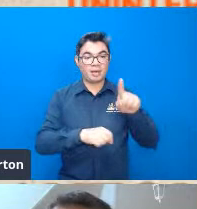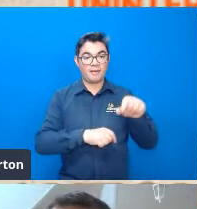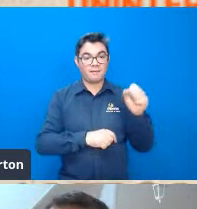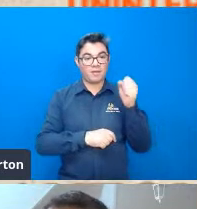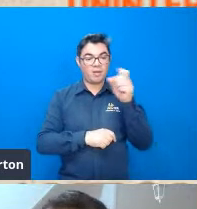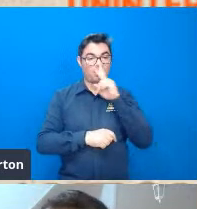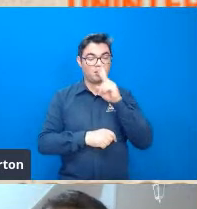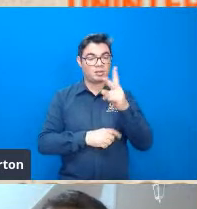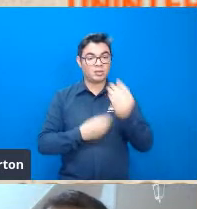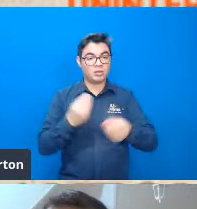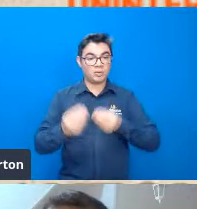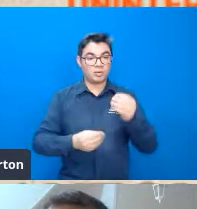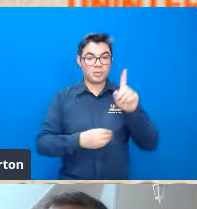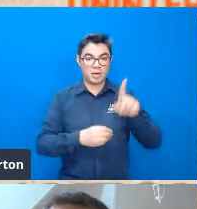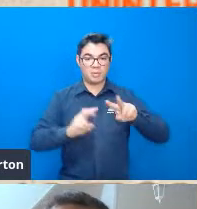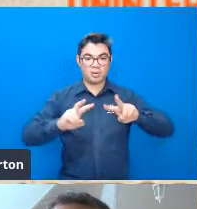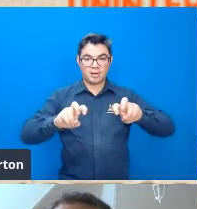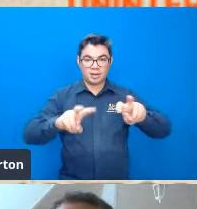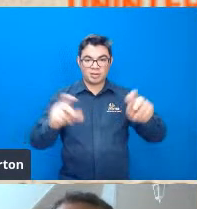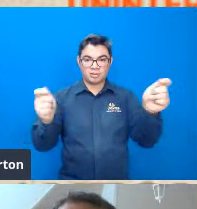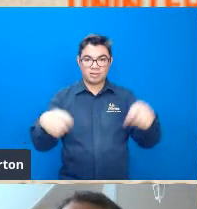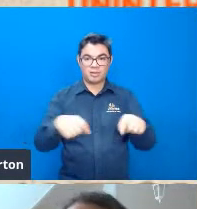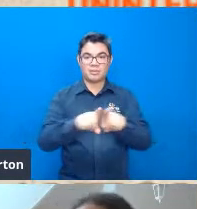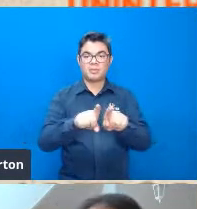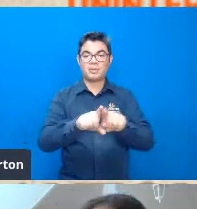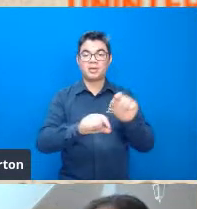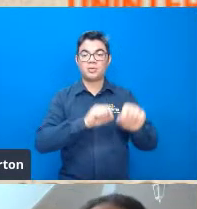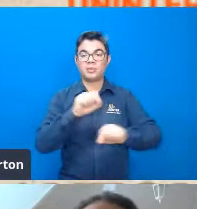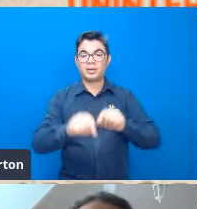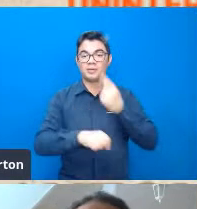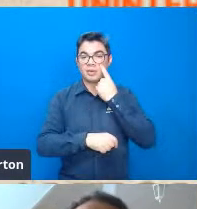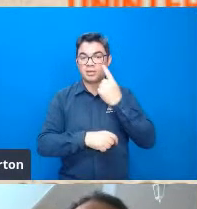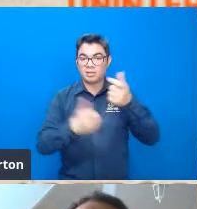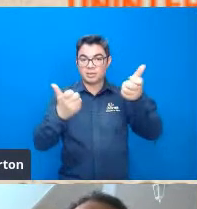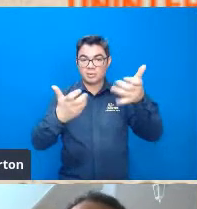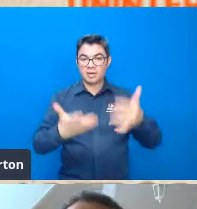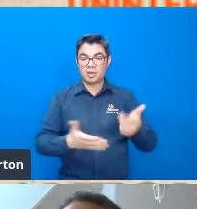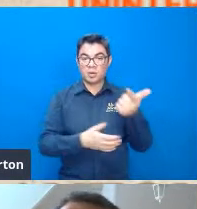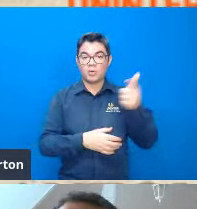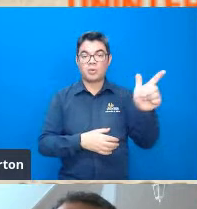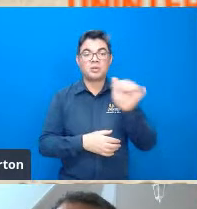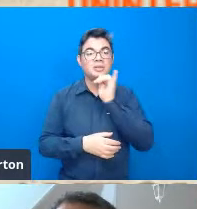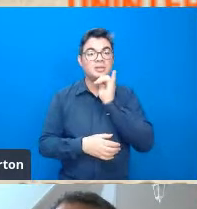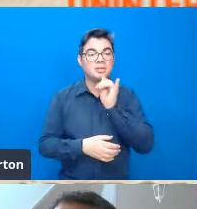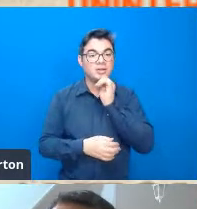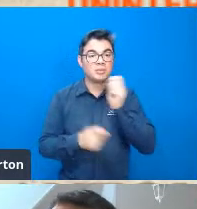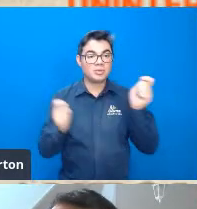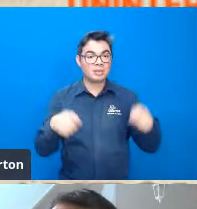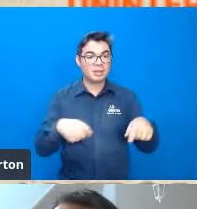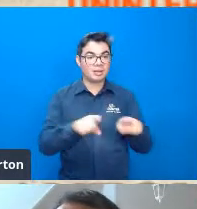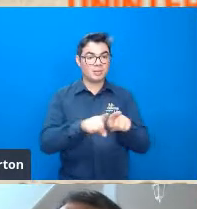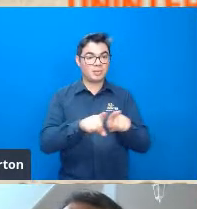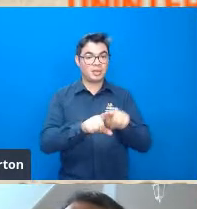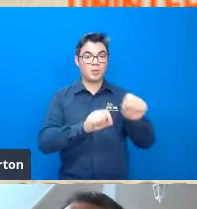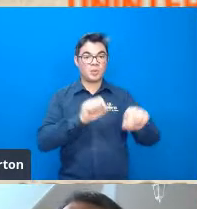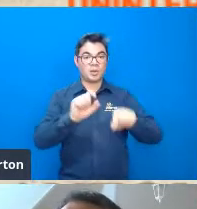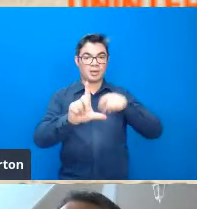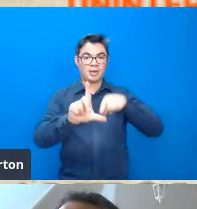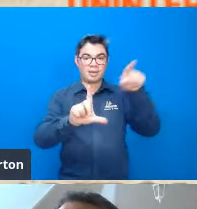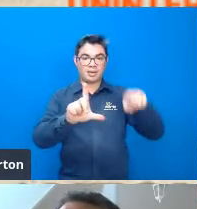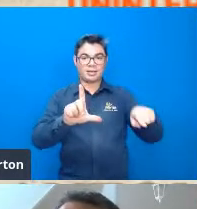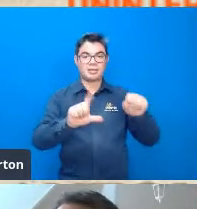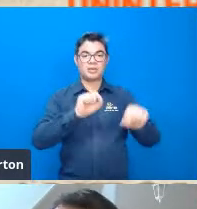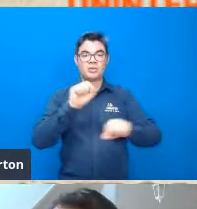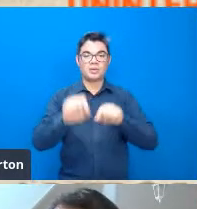pautada nessa abordagem trouxe aqui um outro exemplo que é um outro índice chama-se